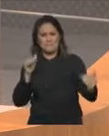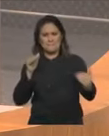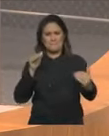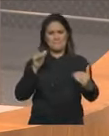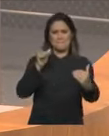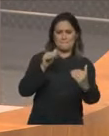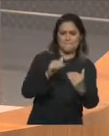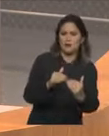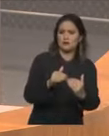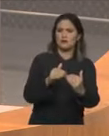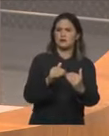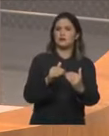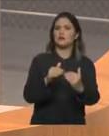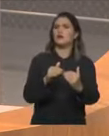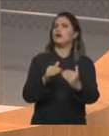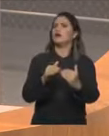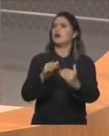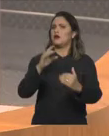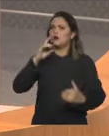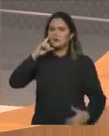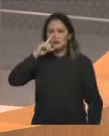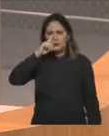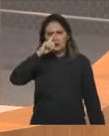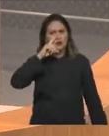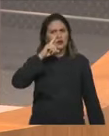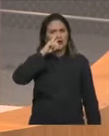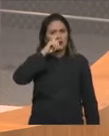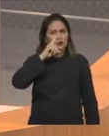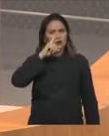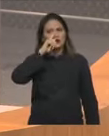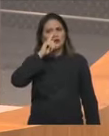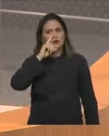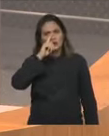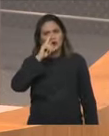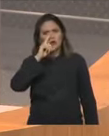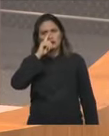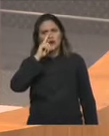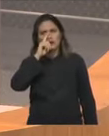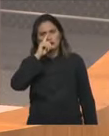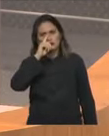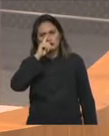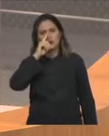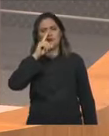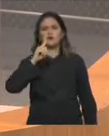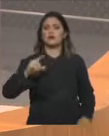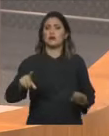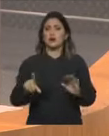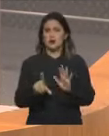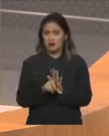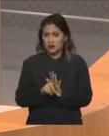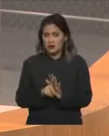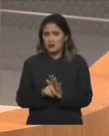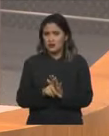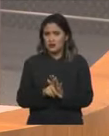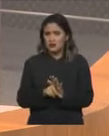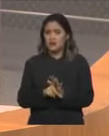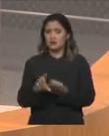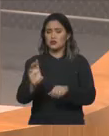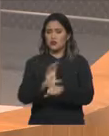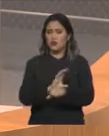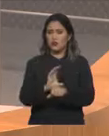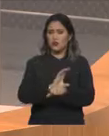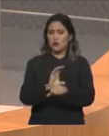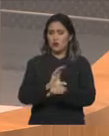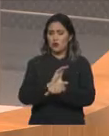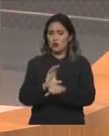do consumidor descrito no artigo 6º, inciso 1 do Código de Defesa do Consumidor, da Lei nº 8.078, de 11 de setembro de 1990, que é o direito